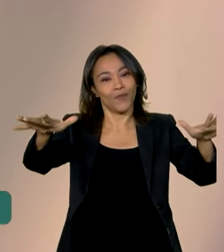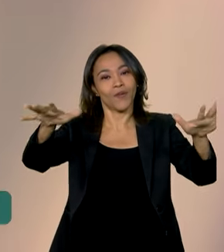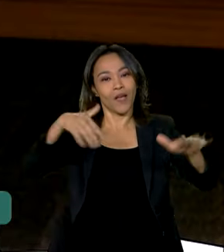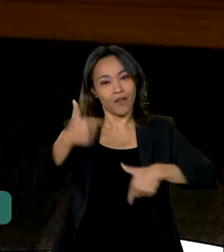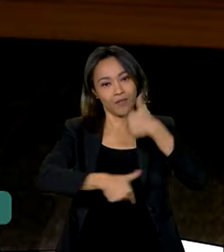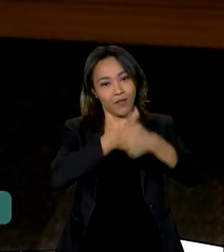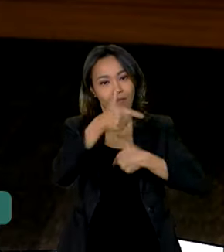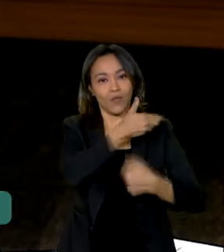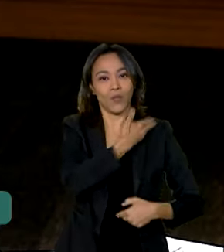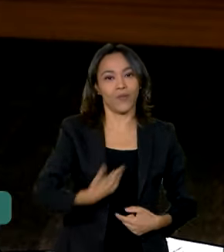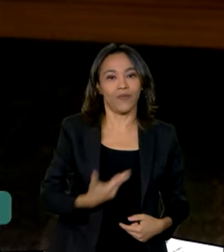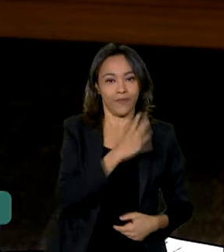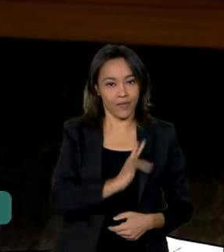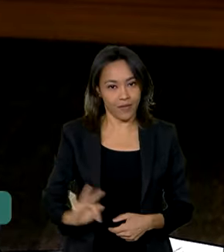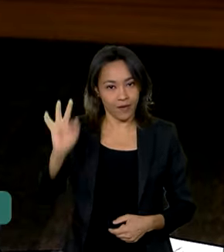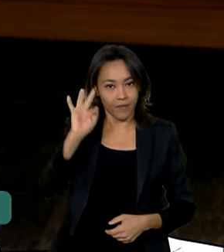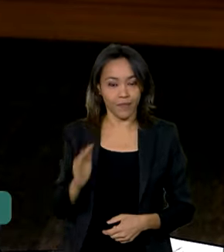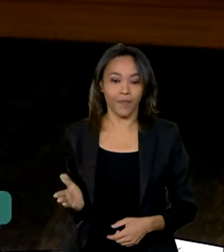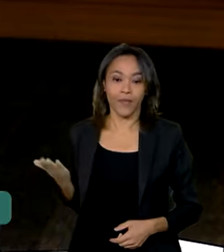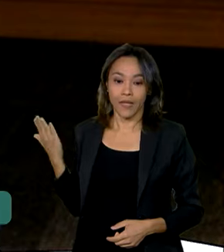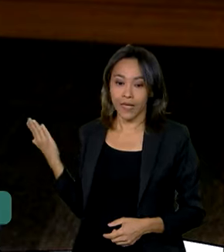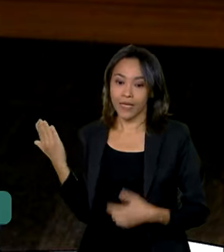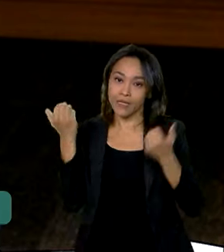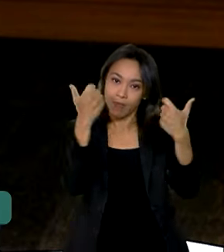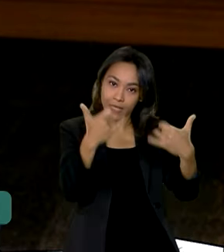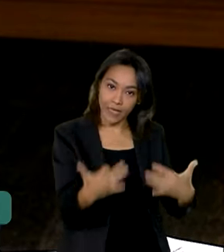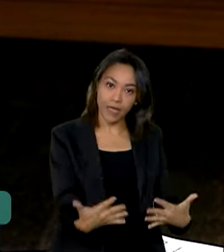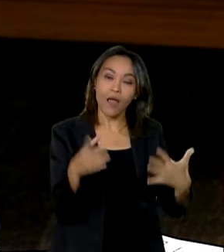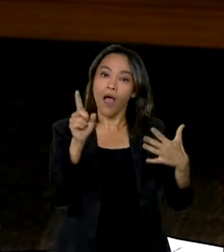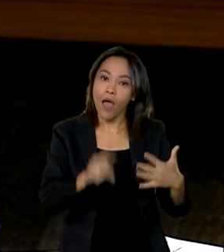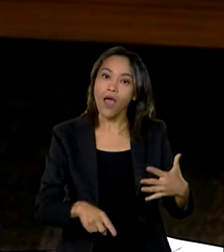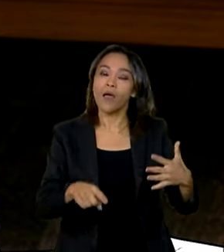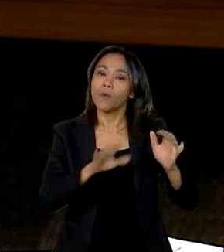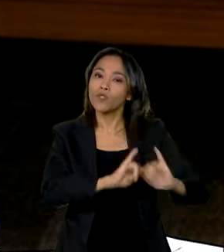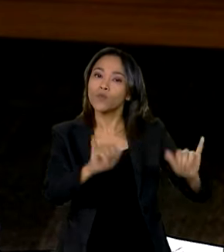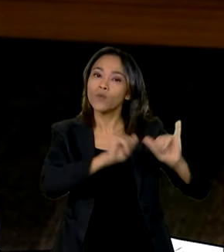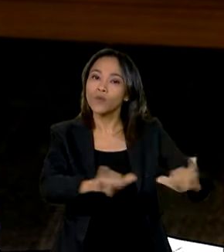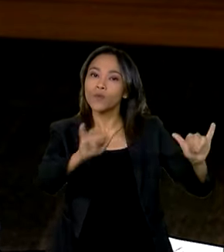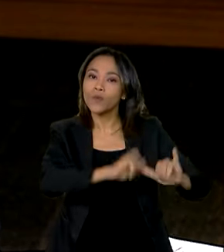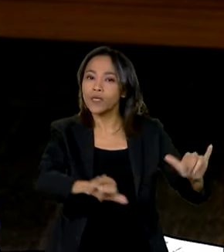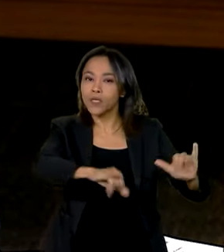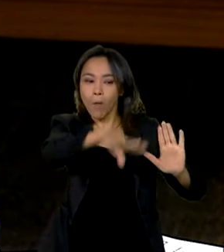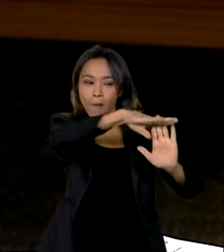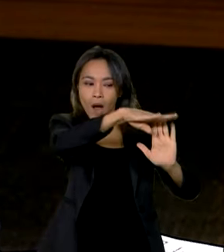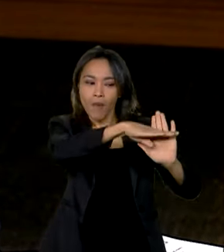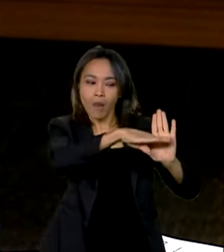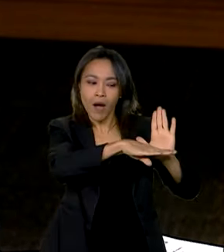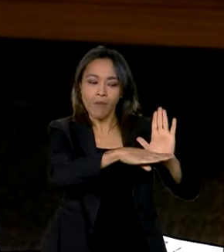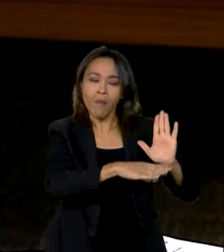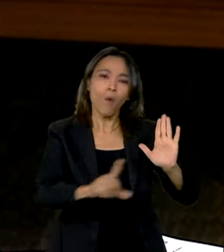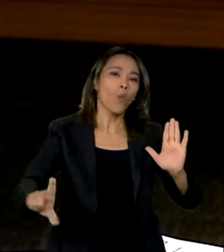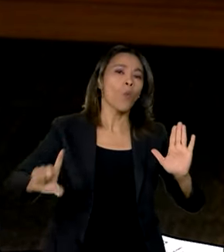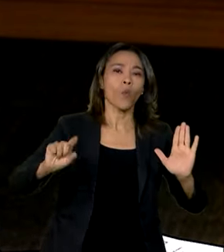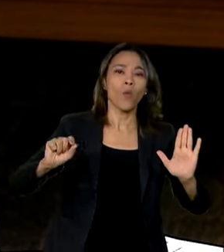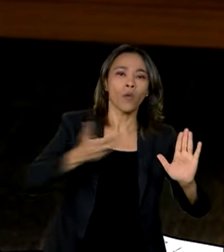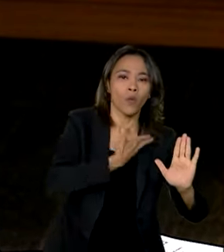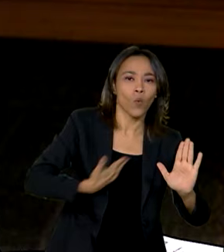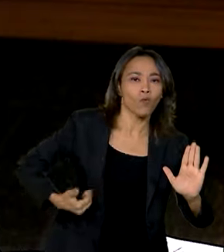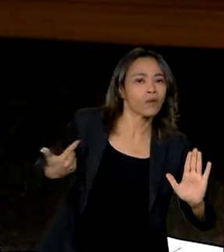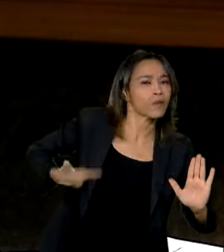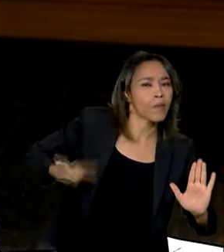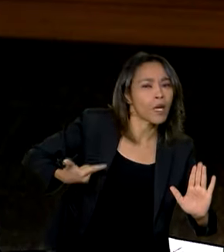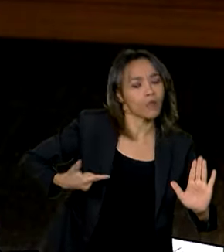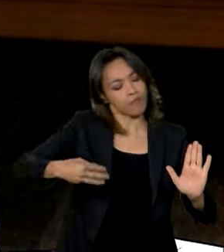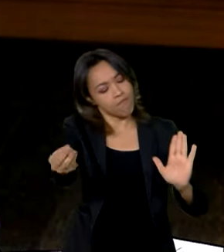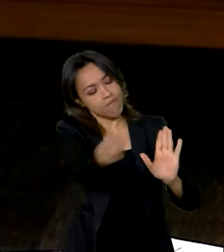ver. É uma campanha de entregas, uma campanha que vai mostrar tudo aquilo que o governo está fazendo em todas as áreas. É uma